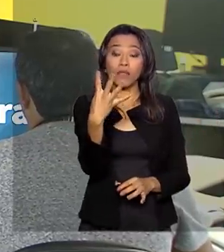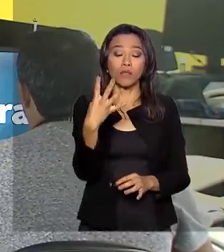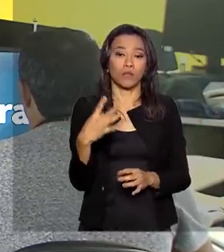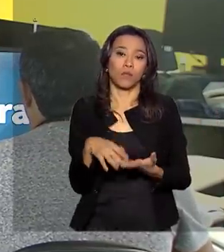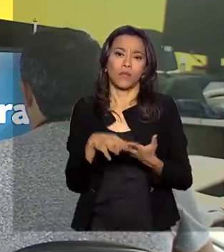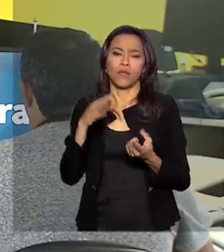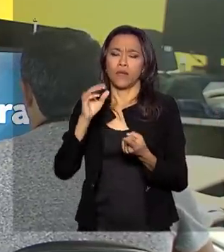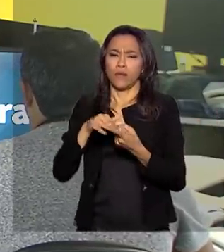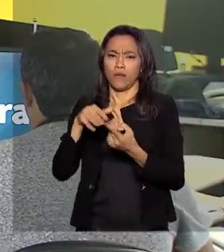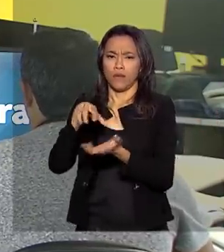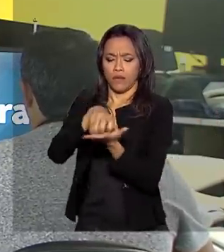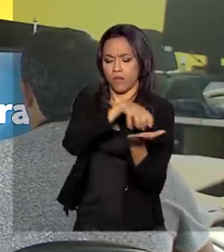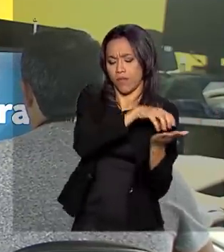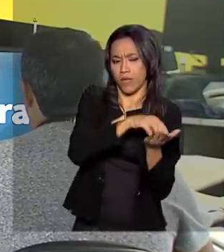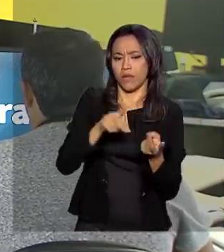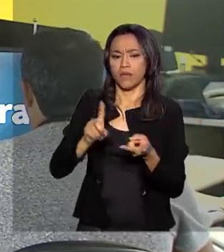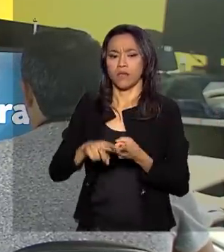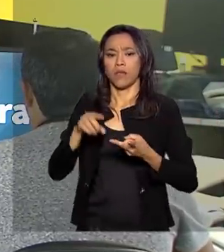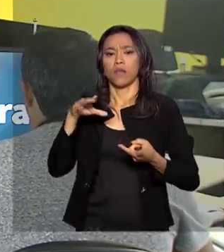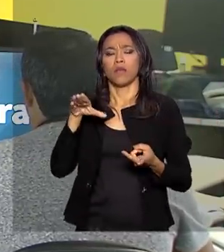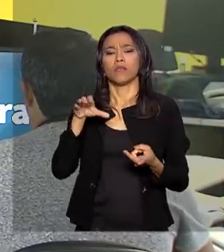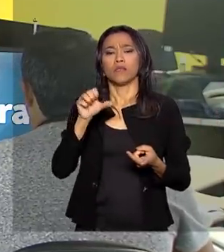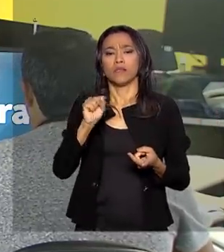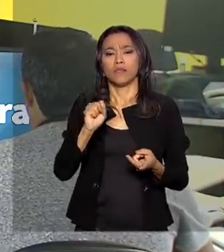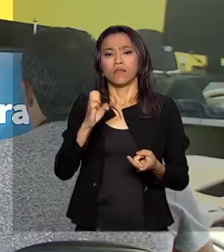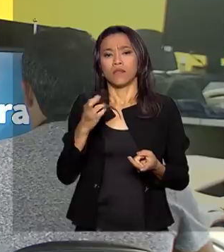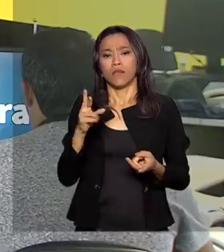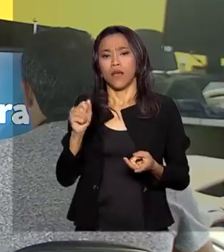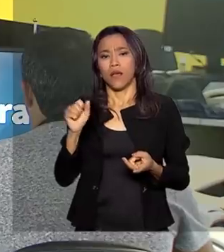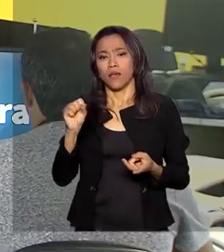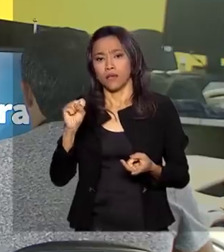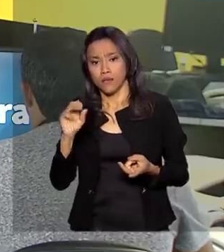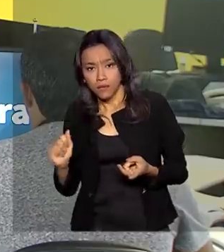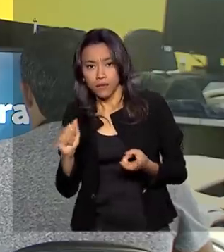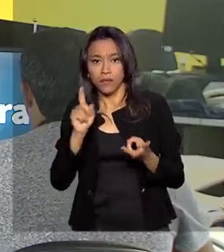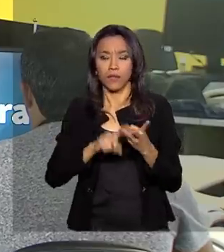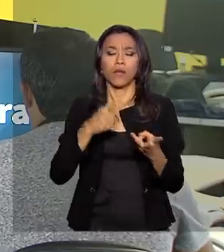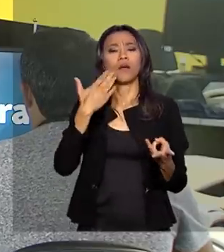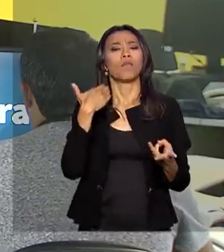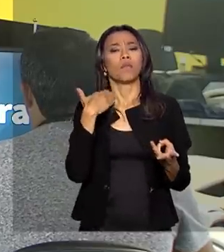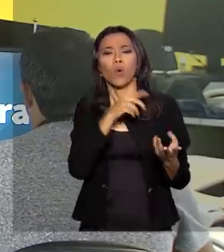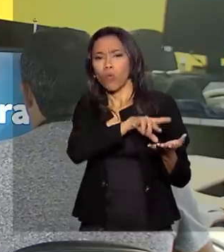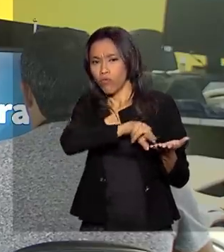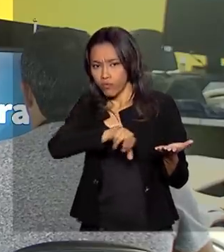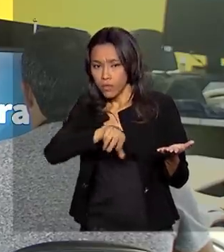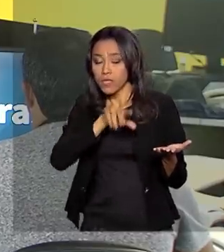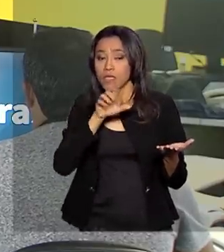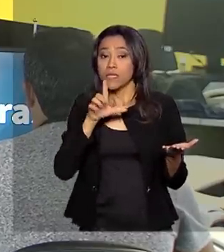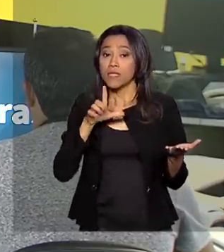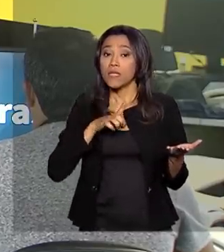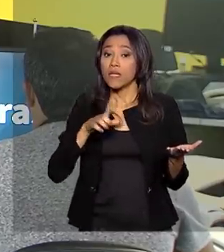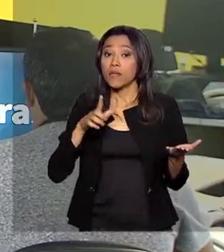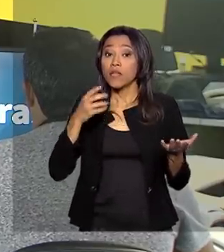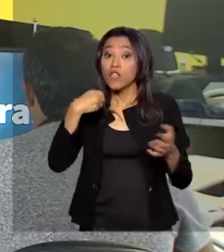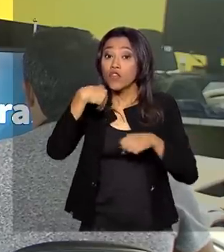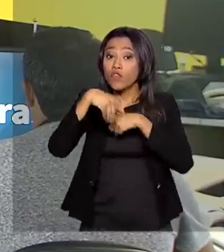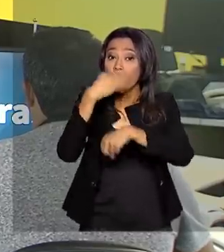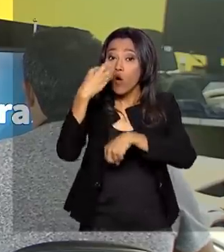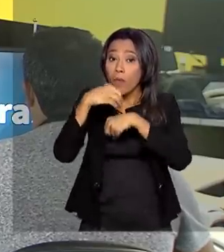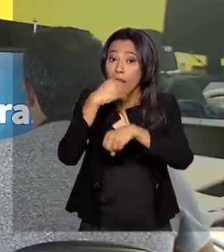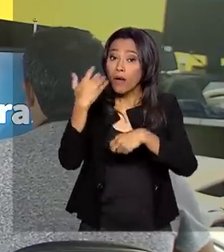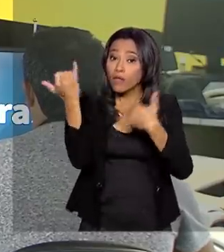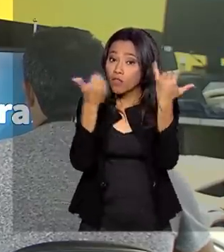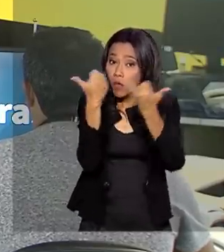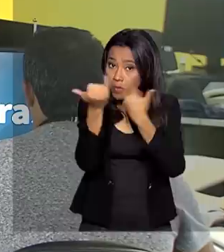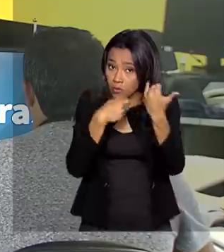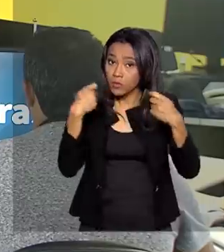Serasa, SPC Brasil, Quad e Boa Vista Serviços. O cliente também deve ser informado sobre a divulgação dos dados. A